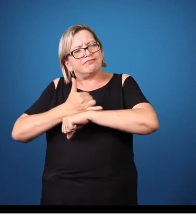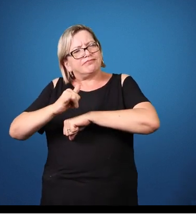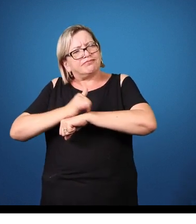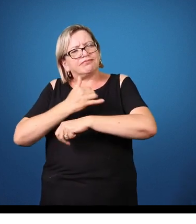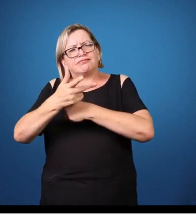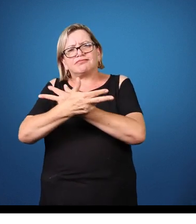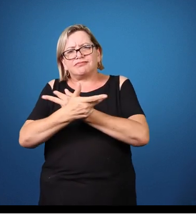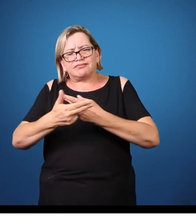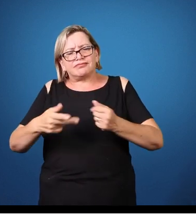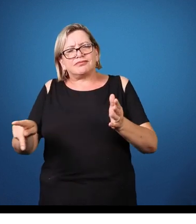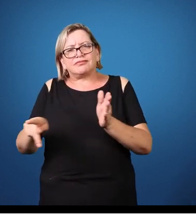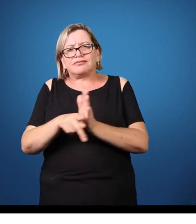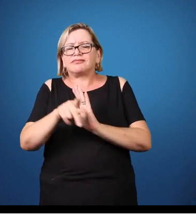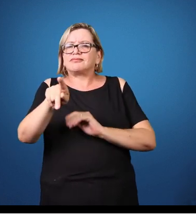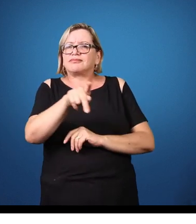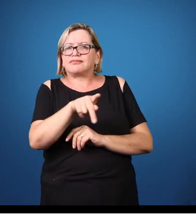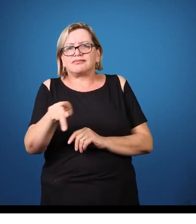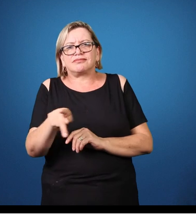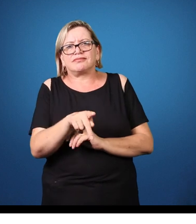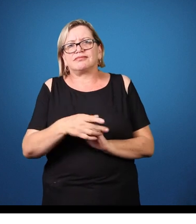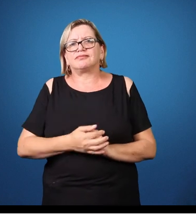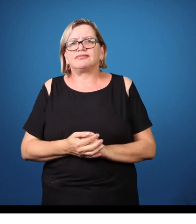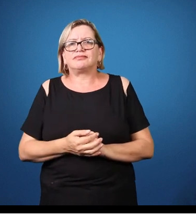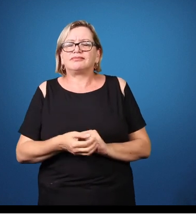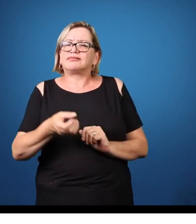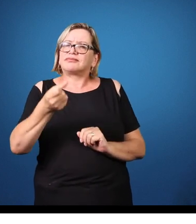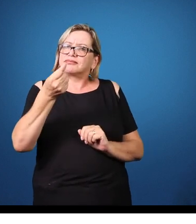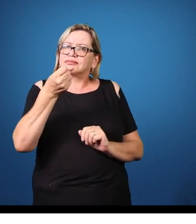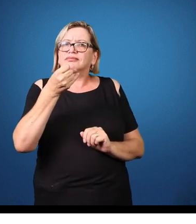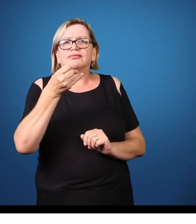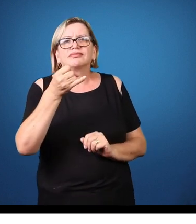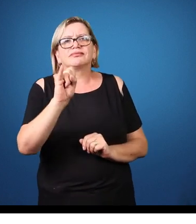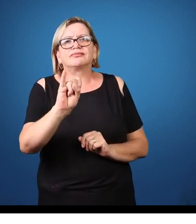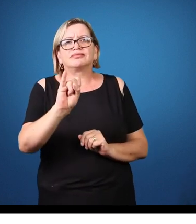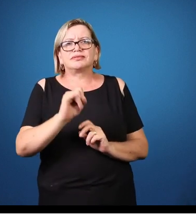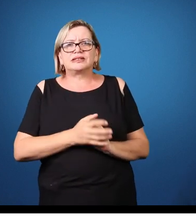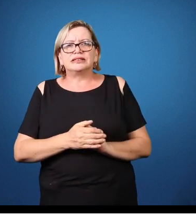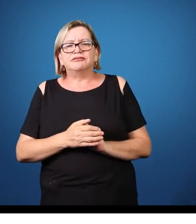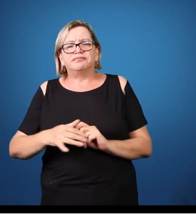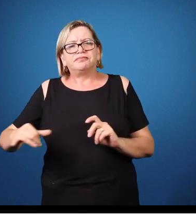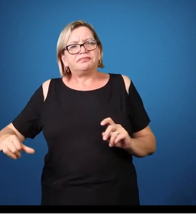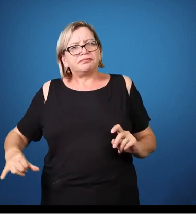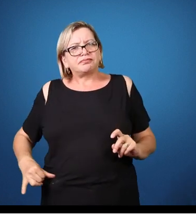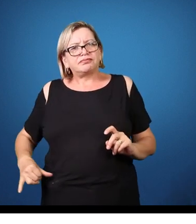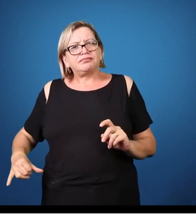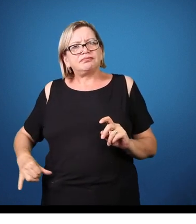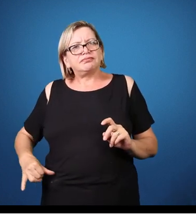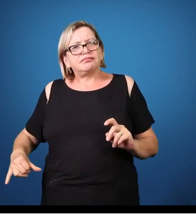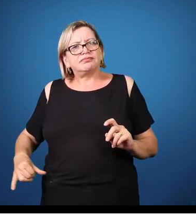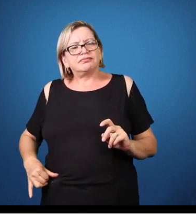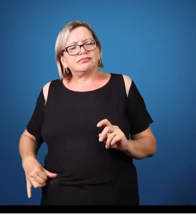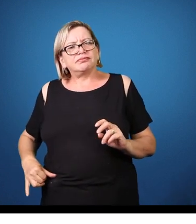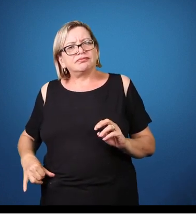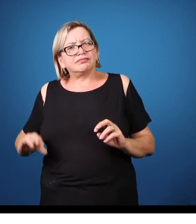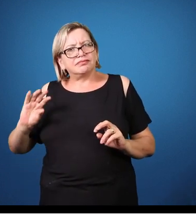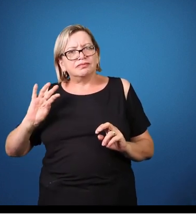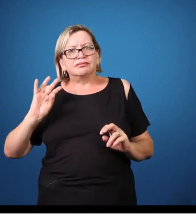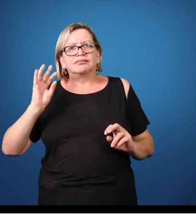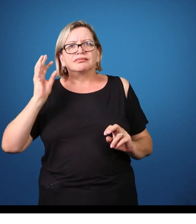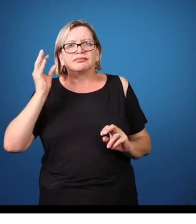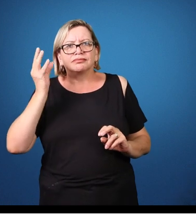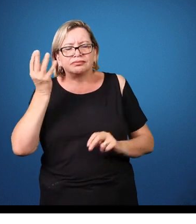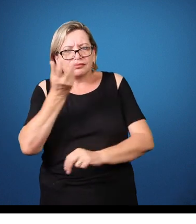Se esse sofrimento que esse estudante passa é algo que possa ser